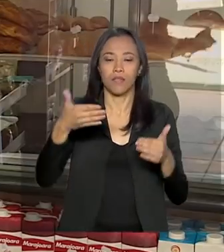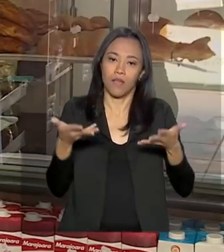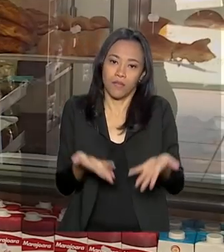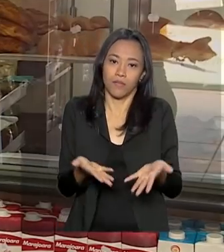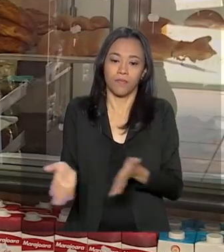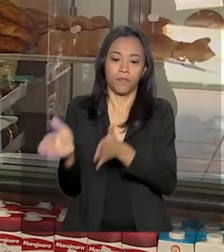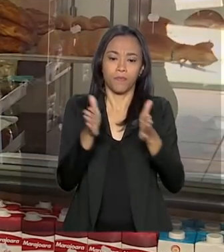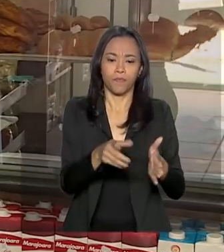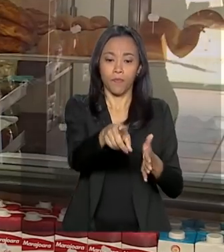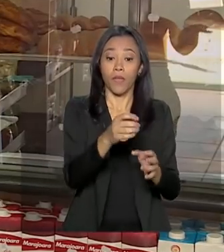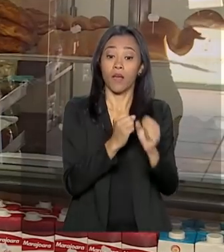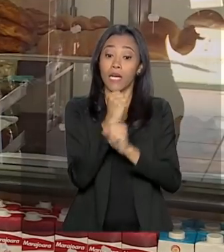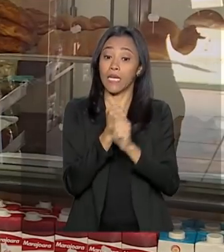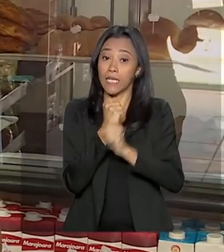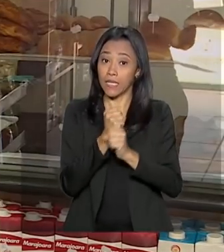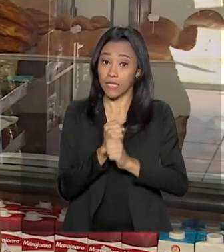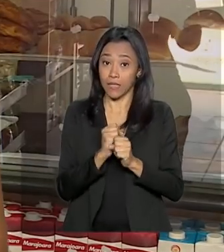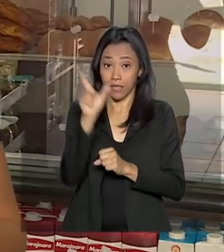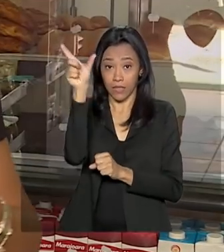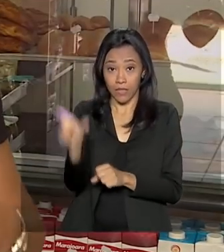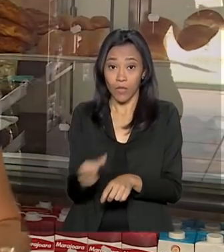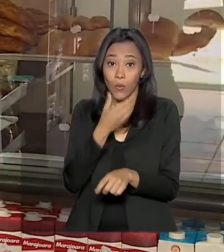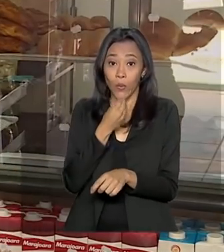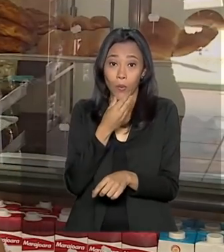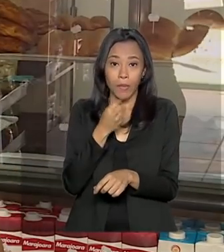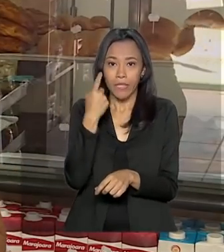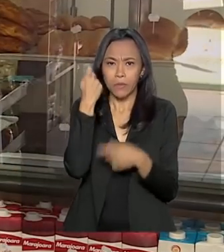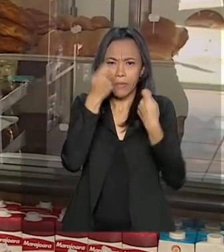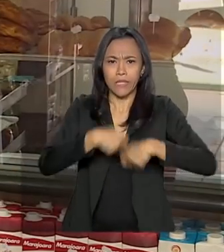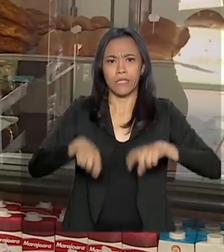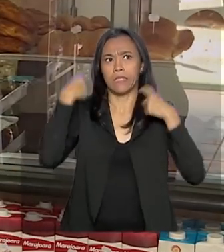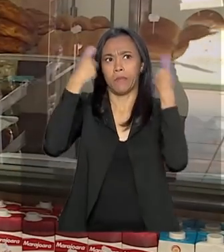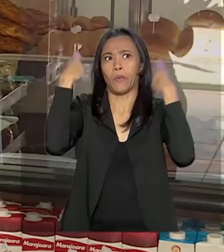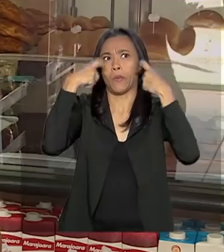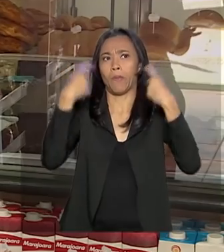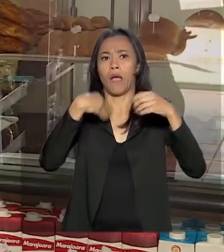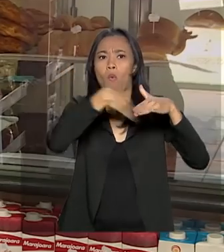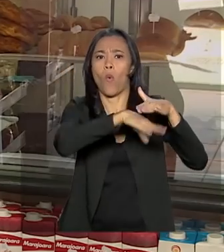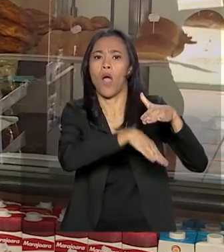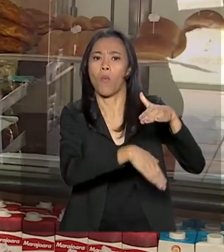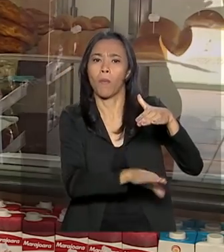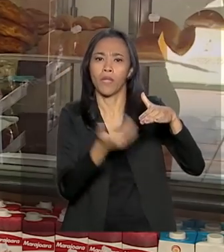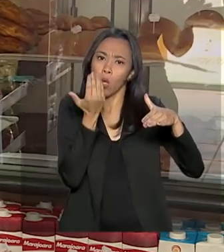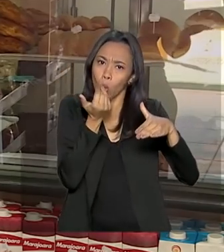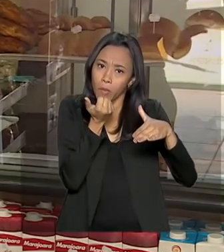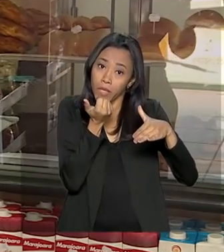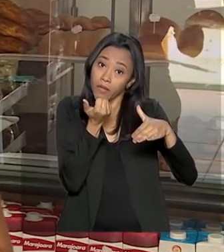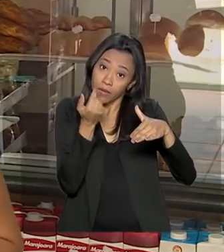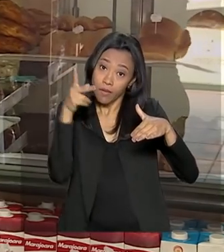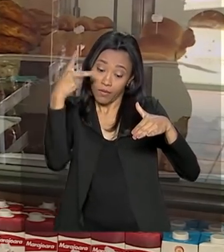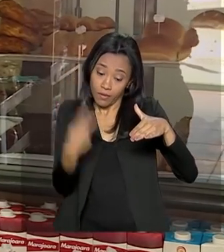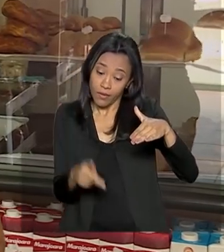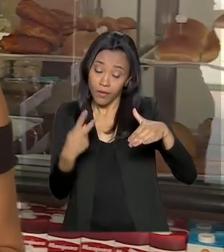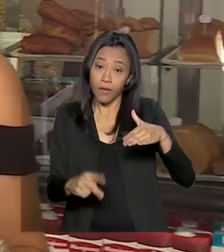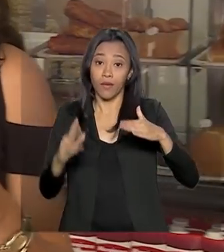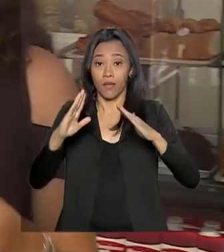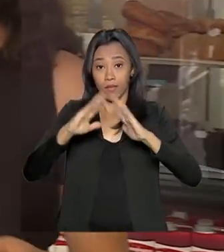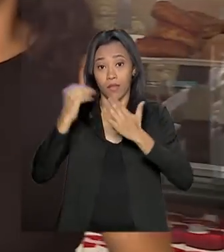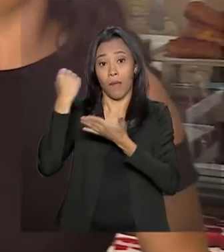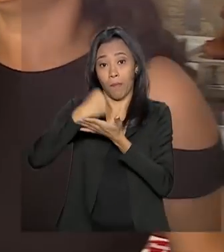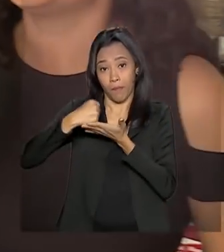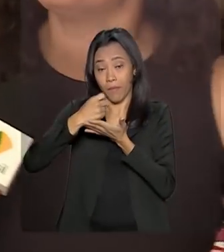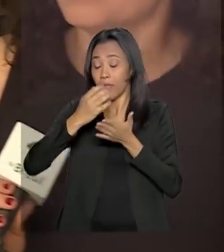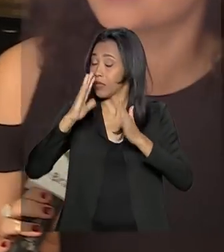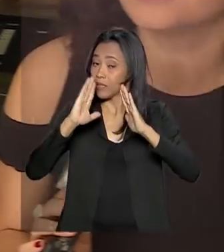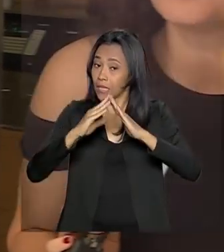Há muitos anos, o José Ribamar não precisa mais se preocupar em estocar comida, nem em casa, nem aqui na padaria. A